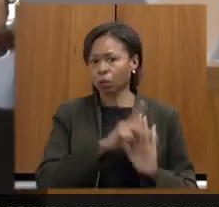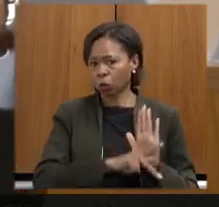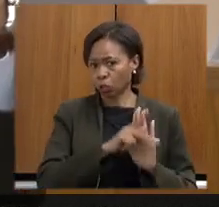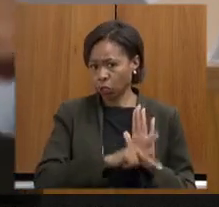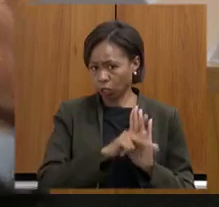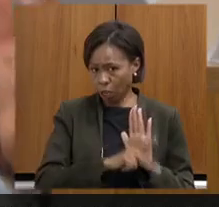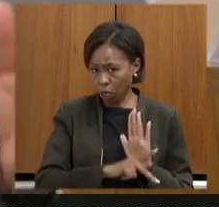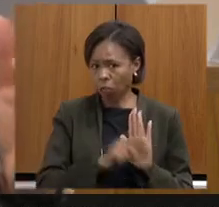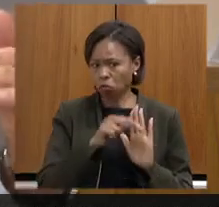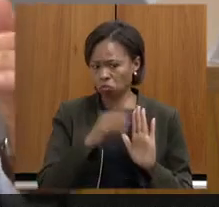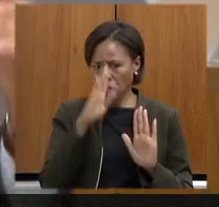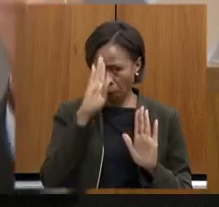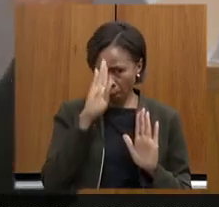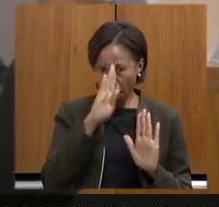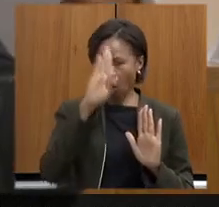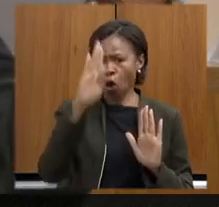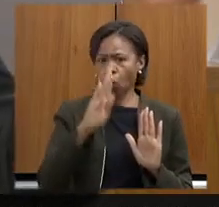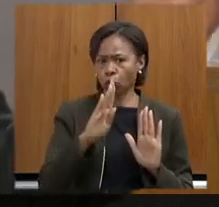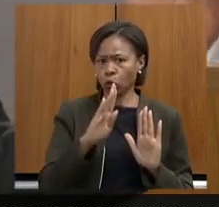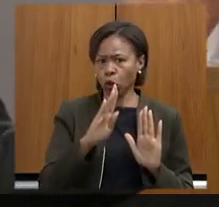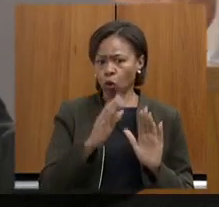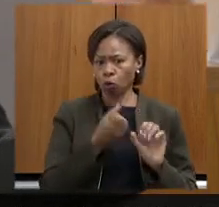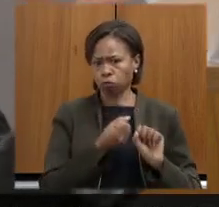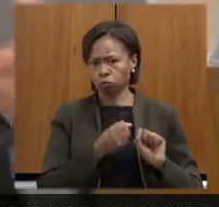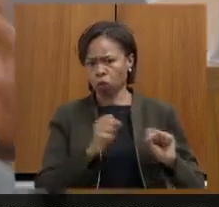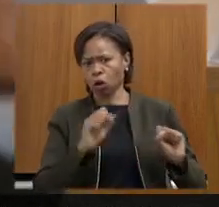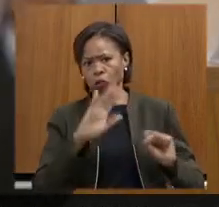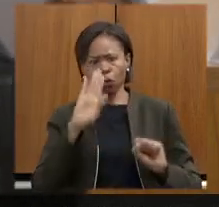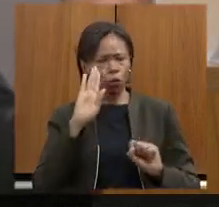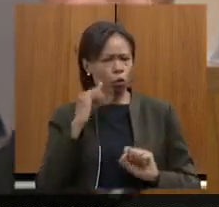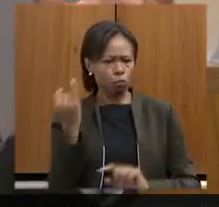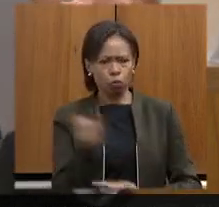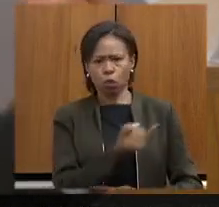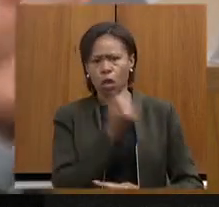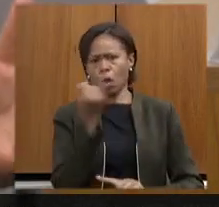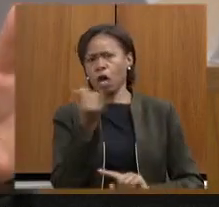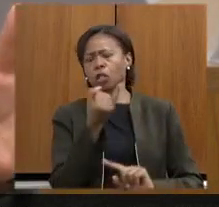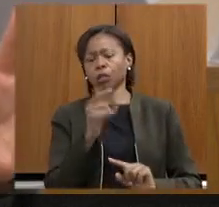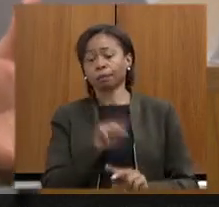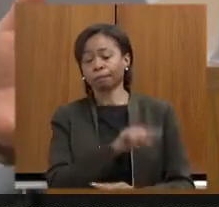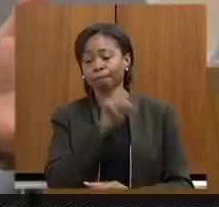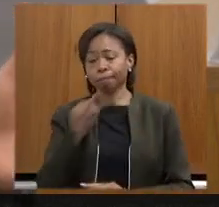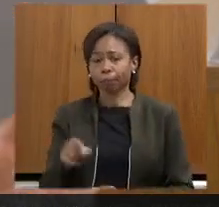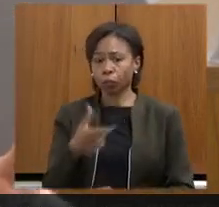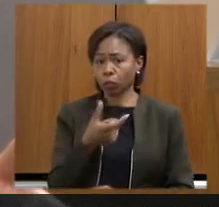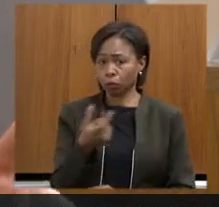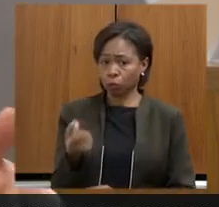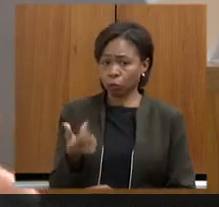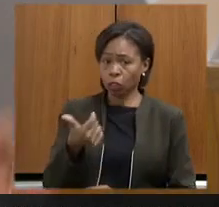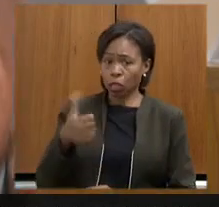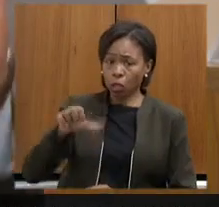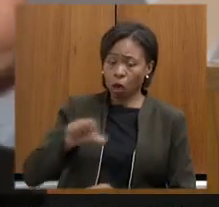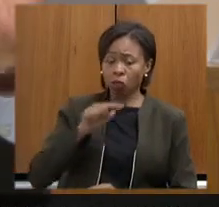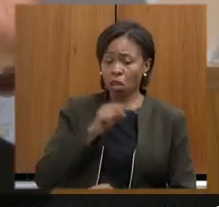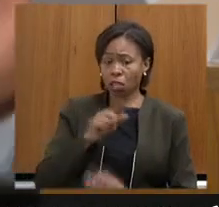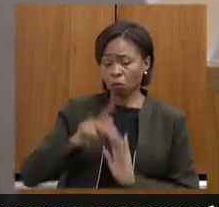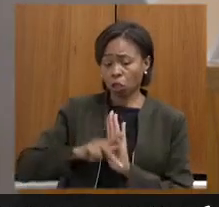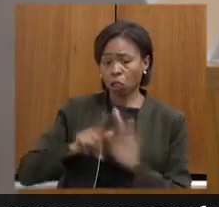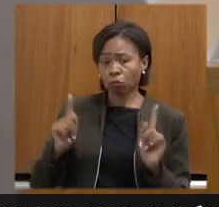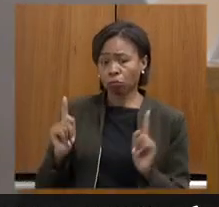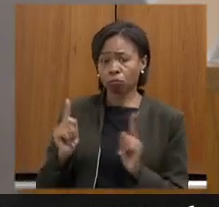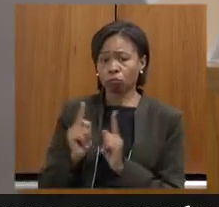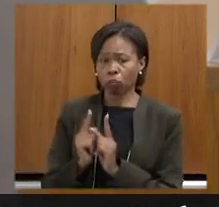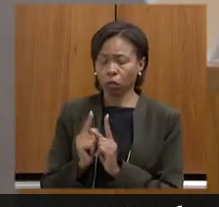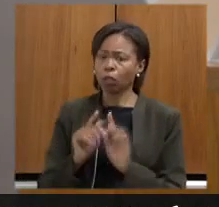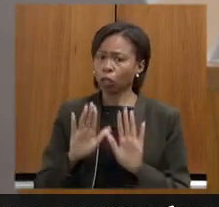prioritário para um projeto grandioso um projeto enorme em 2019 ele foi diminuído só para deixar